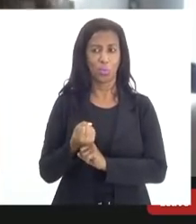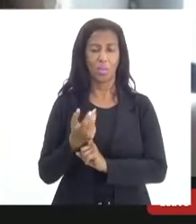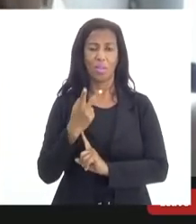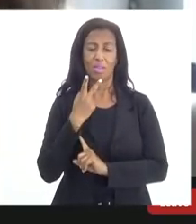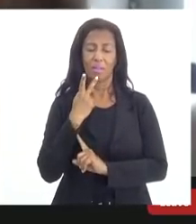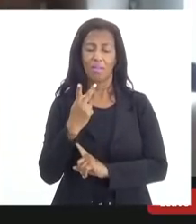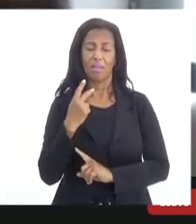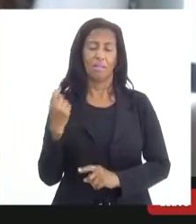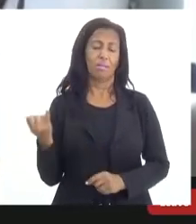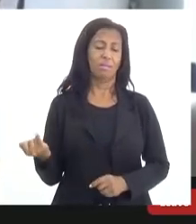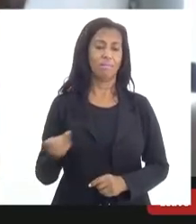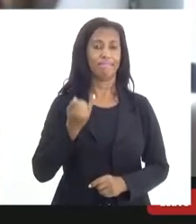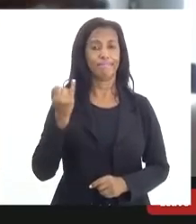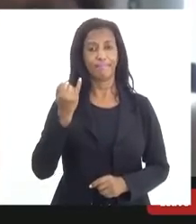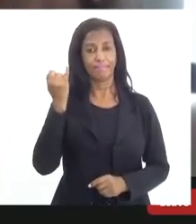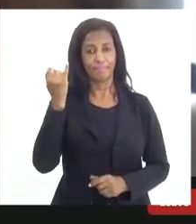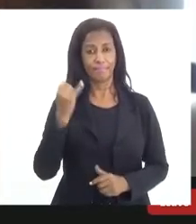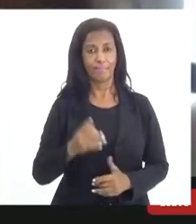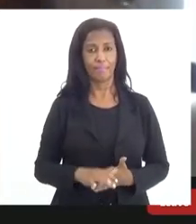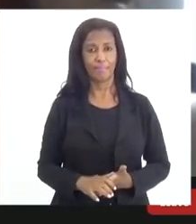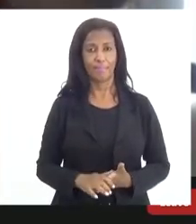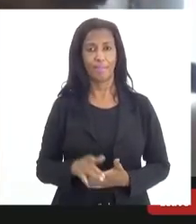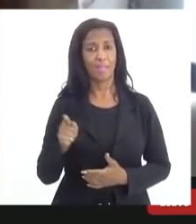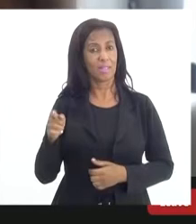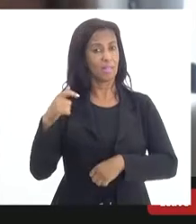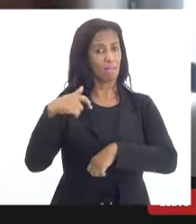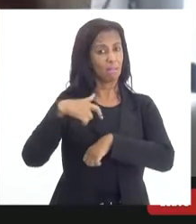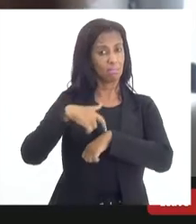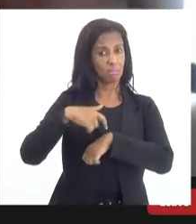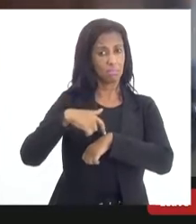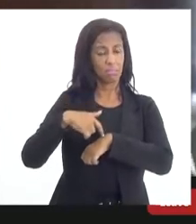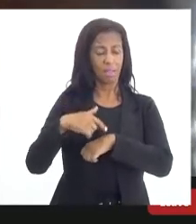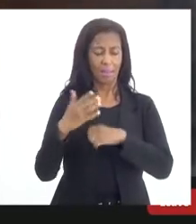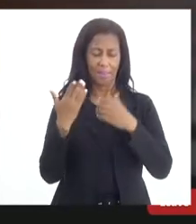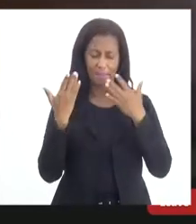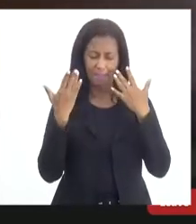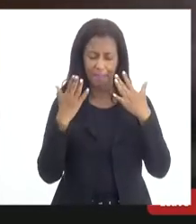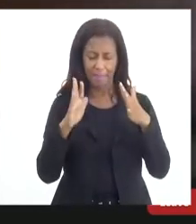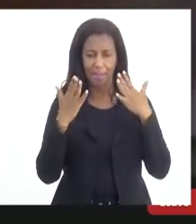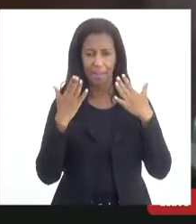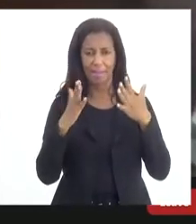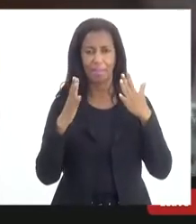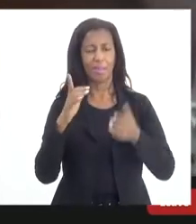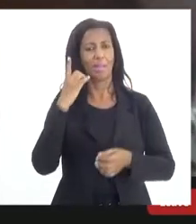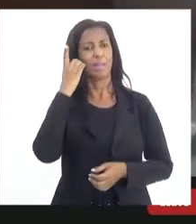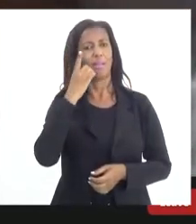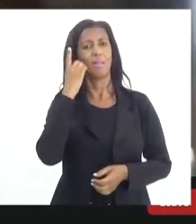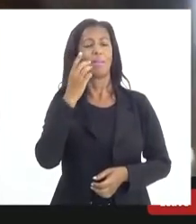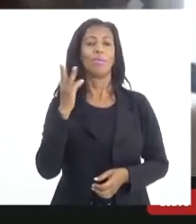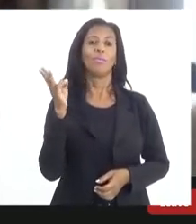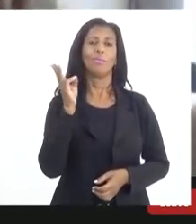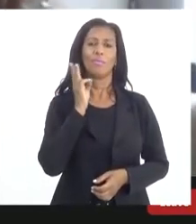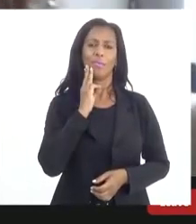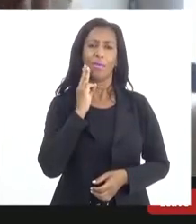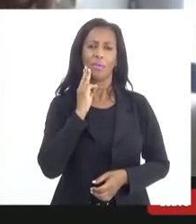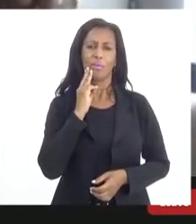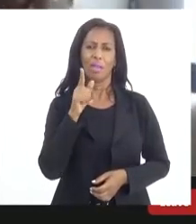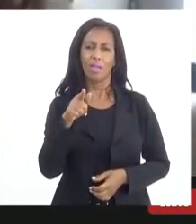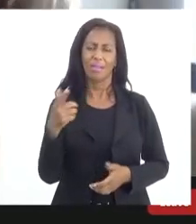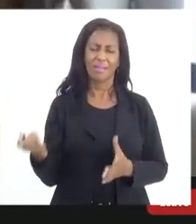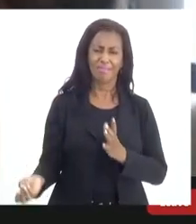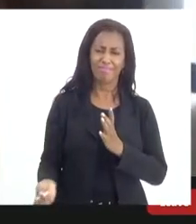importância desse momento parabenizar o deputado Valdeck por essa